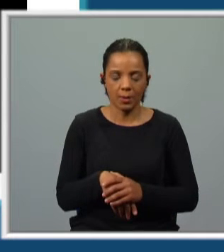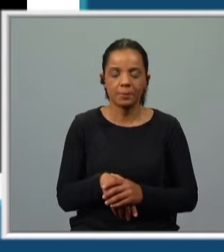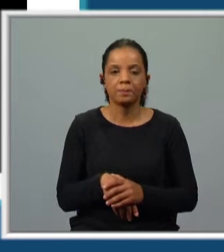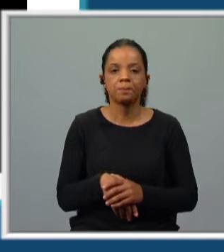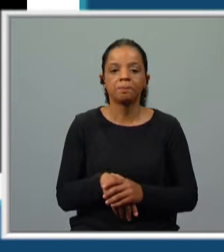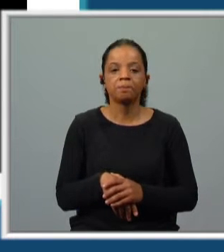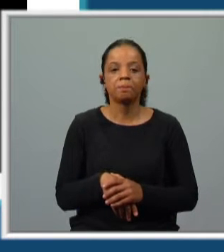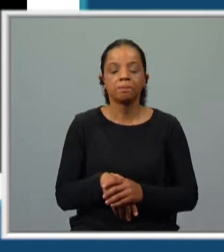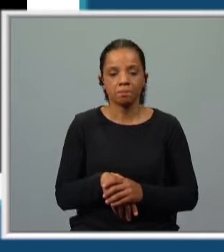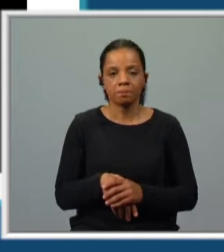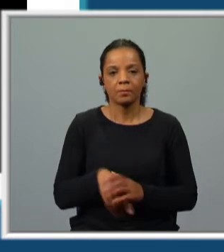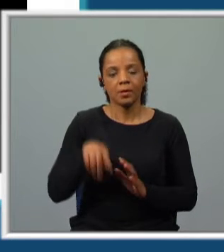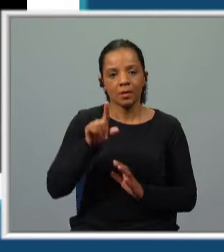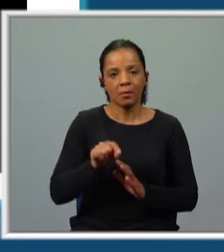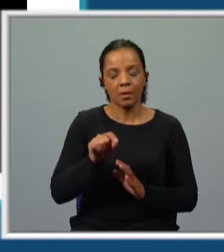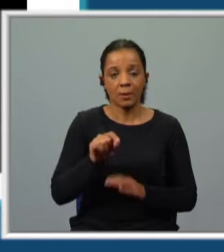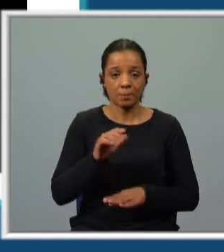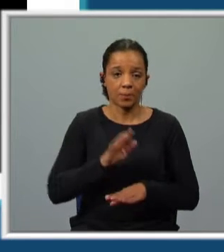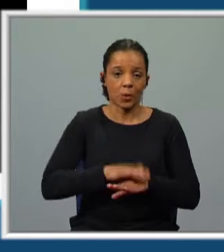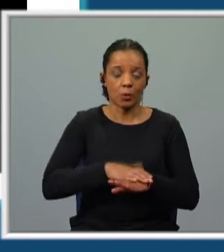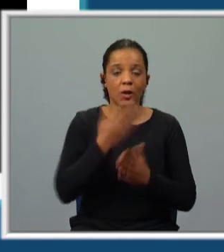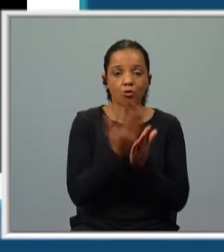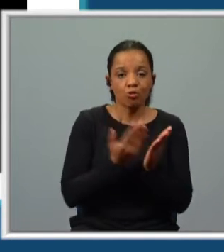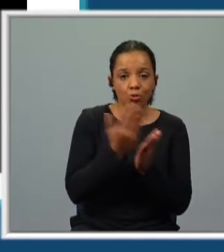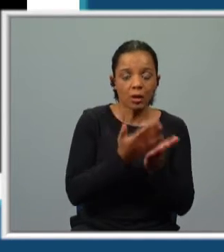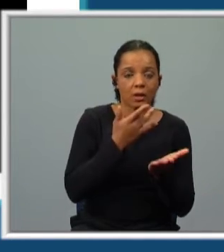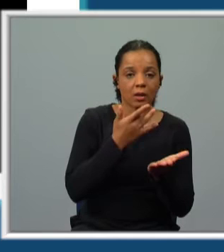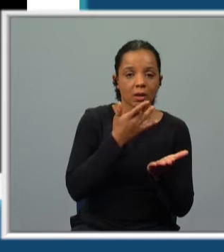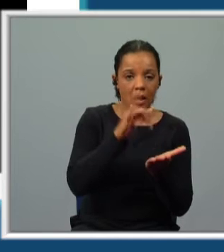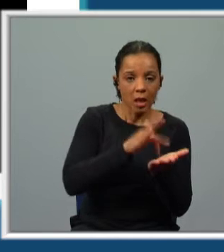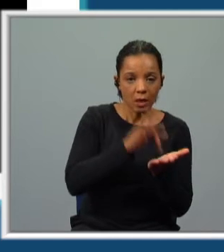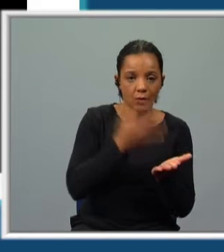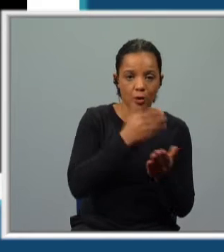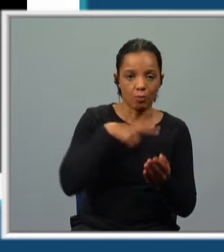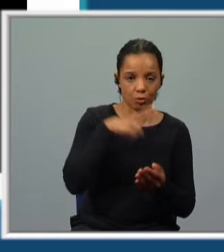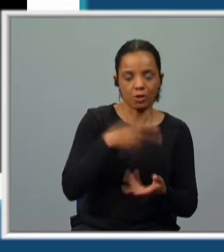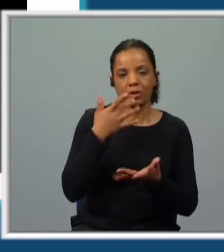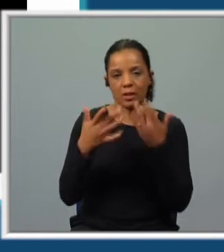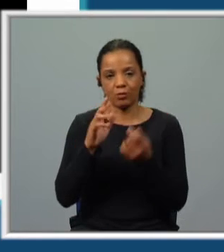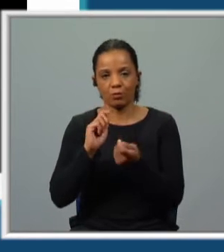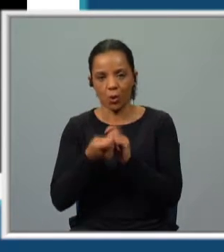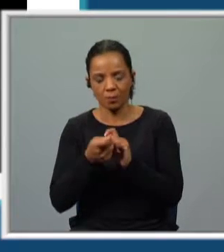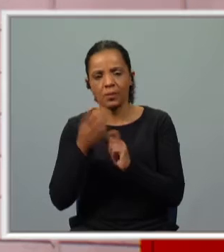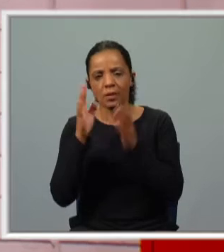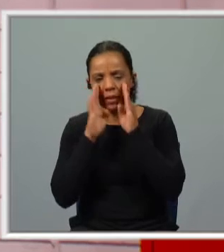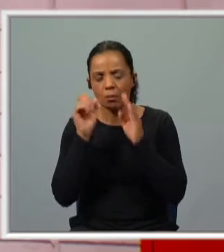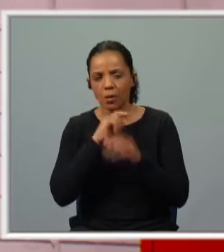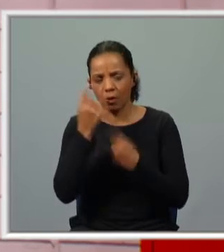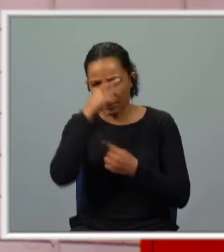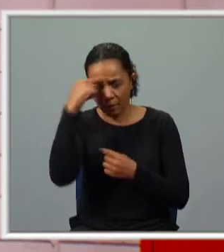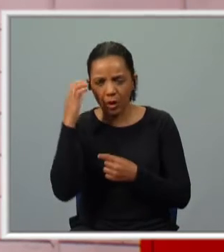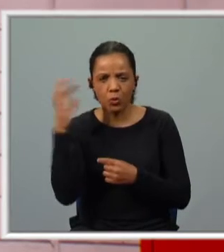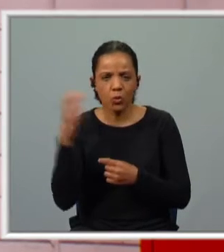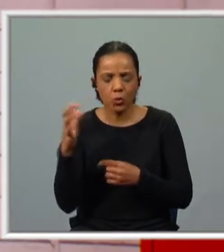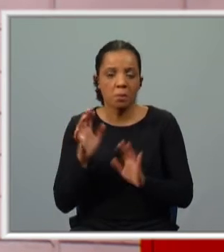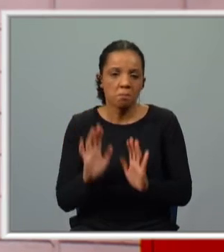também resultou do estudo desta peça na aula de português. Tenha atenção, pode haver alguma dificuldade no